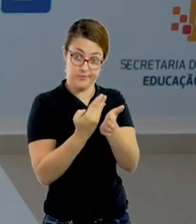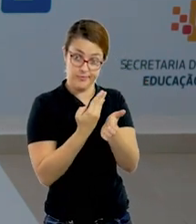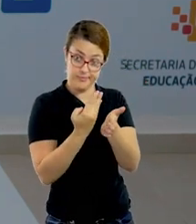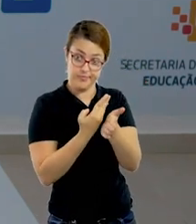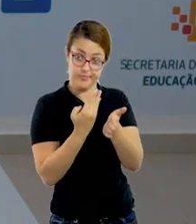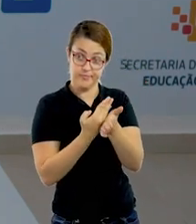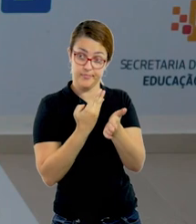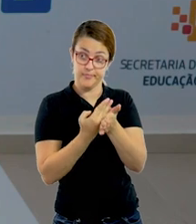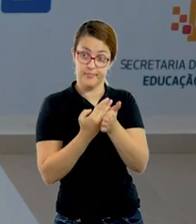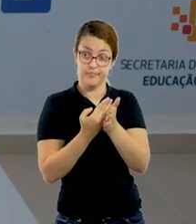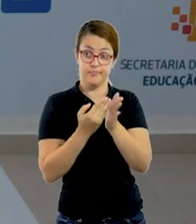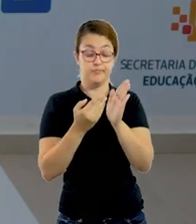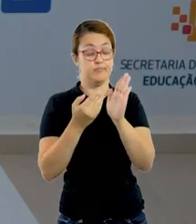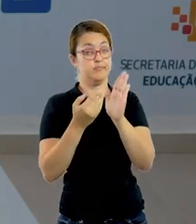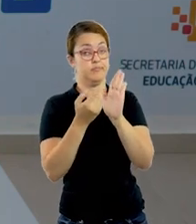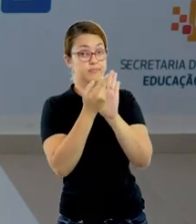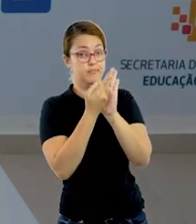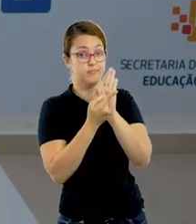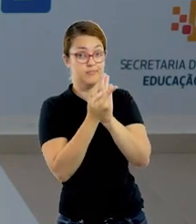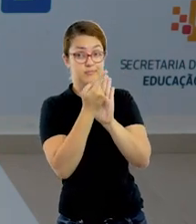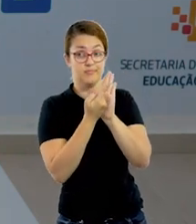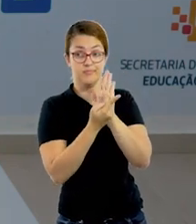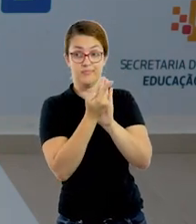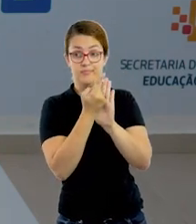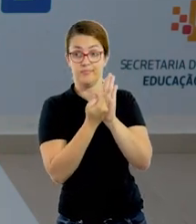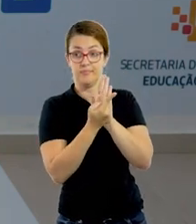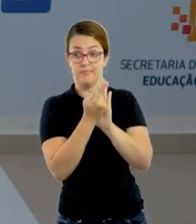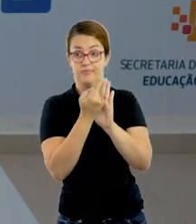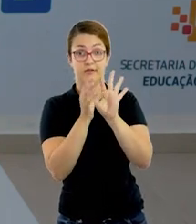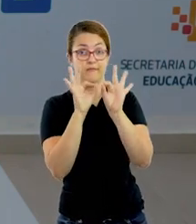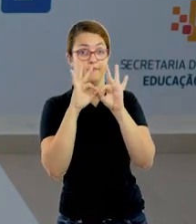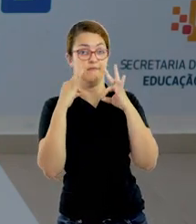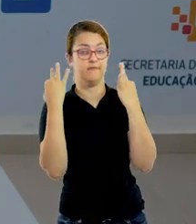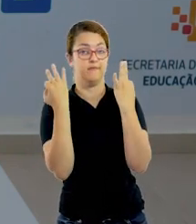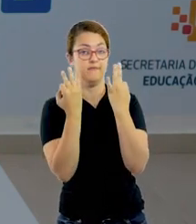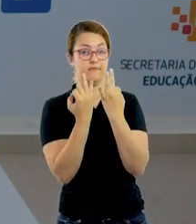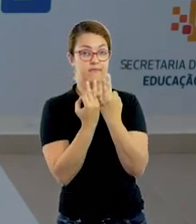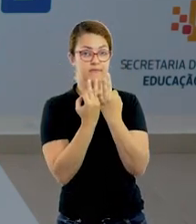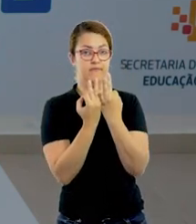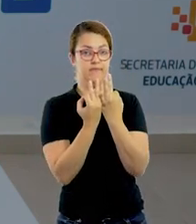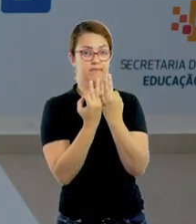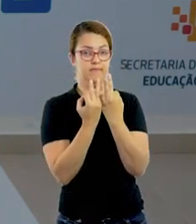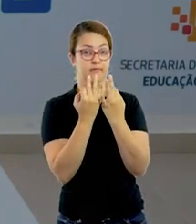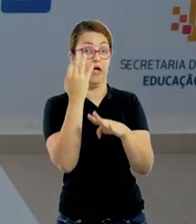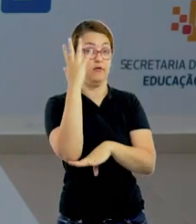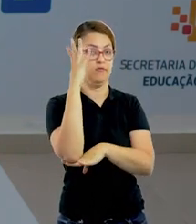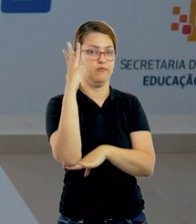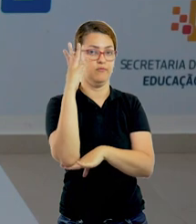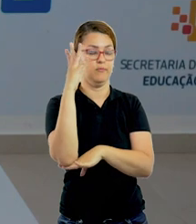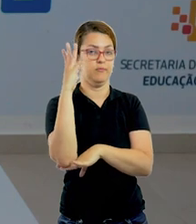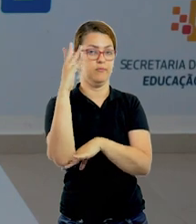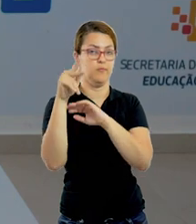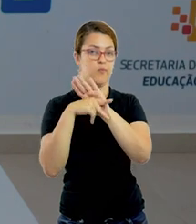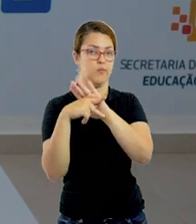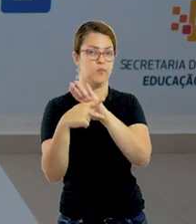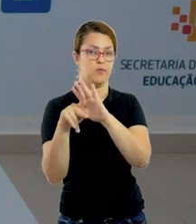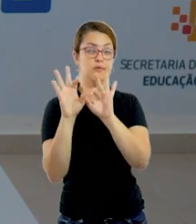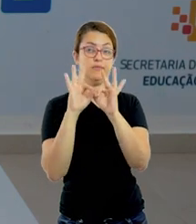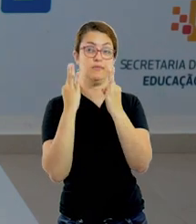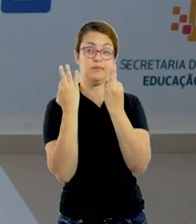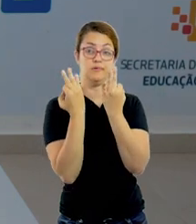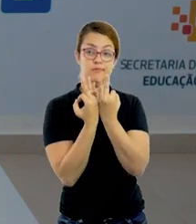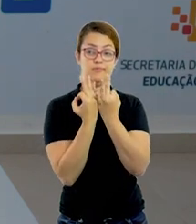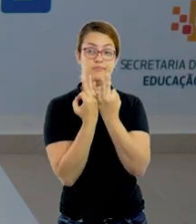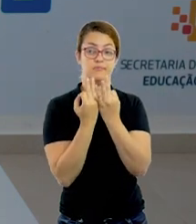vocês e vão desenhar uma family tree, ou uma árvore da família. Nesta